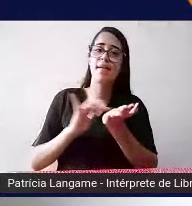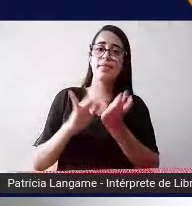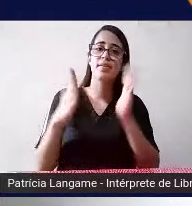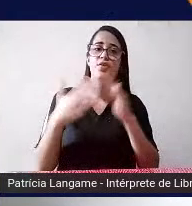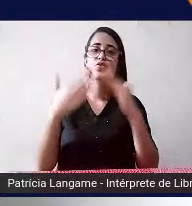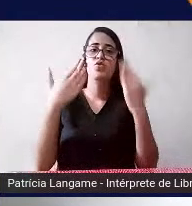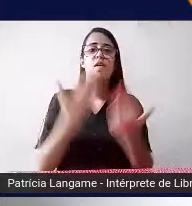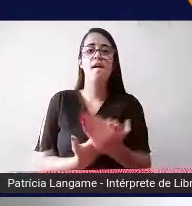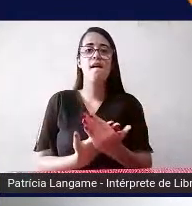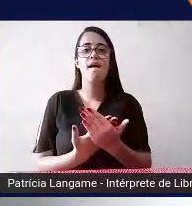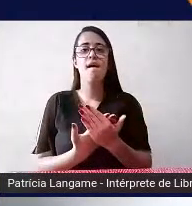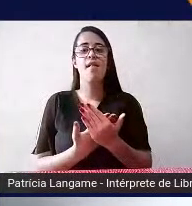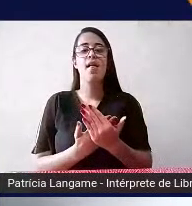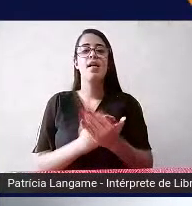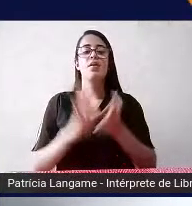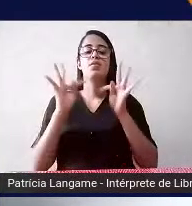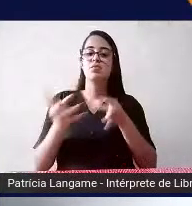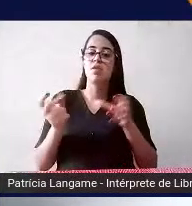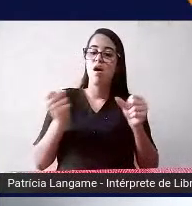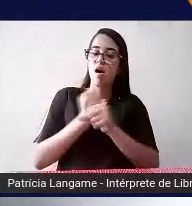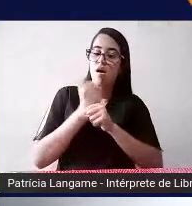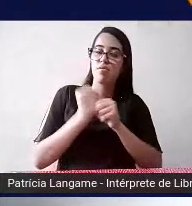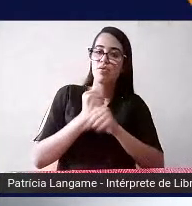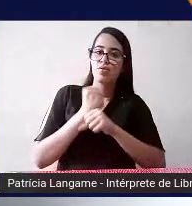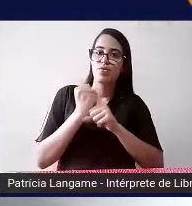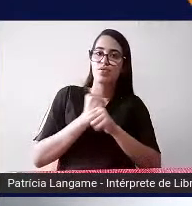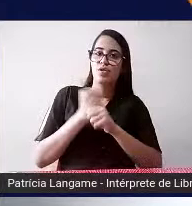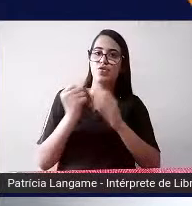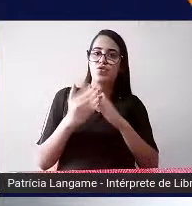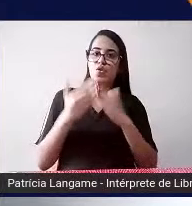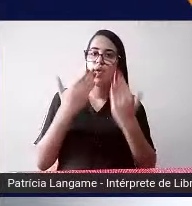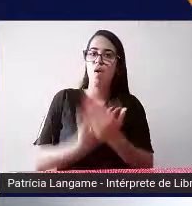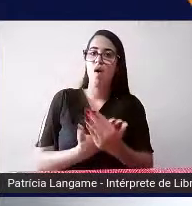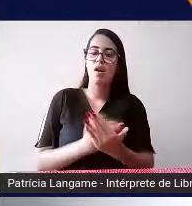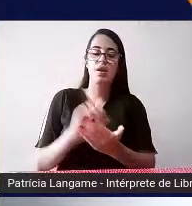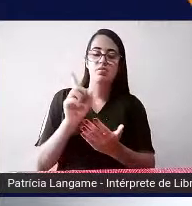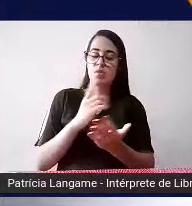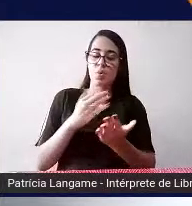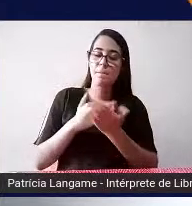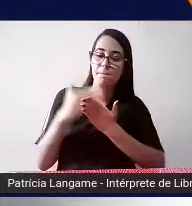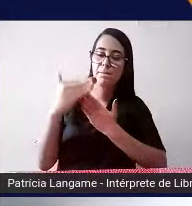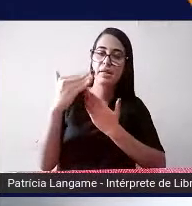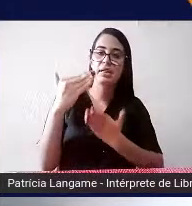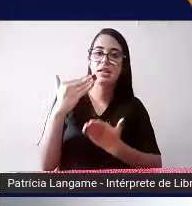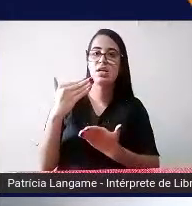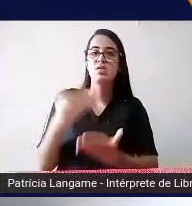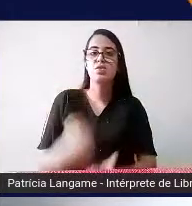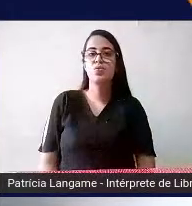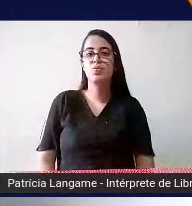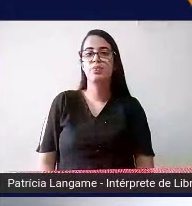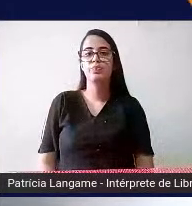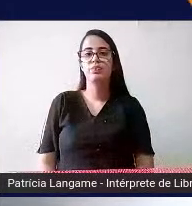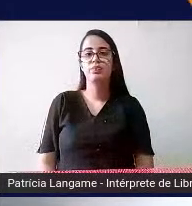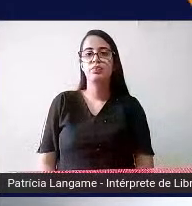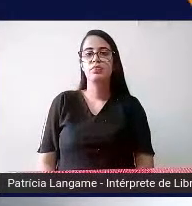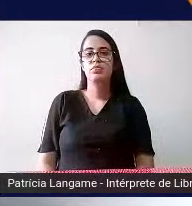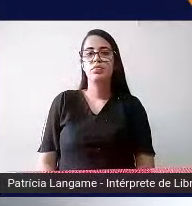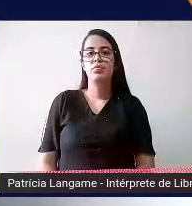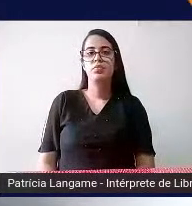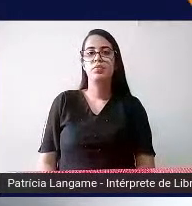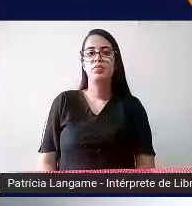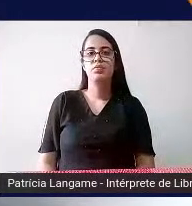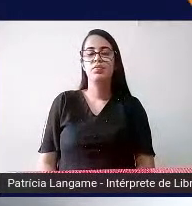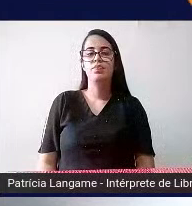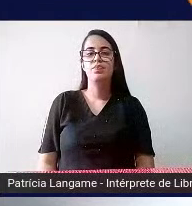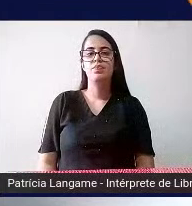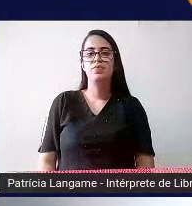em todos os anos de escolaridade né não só nos primeiros anos então ele eu acho que abdicar do uso